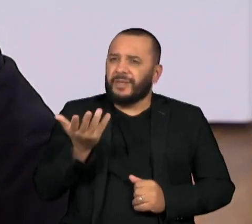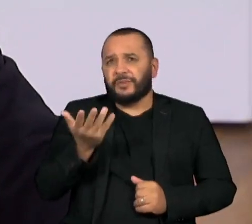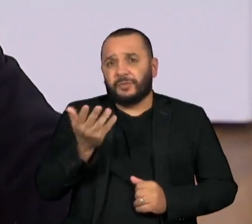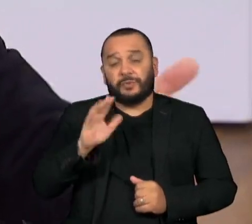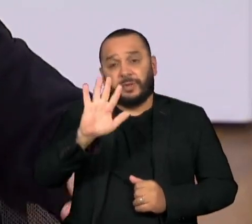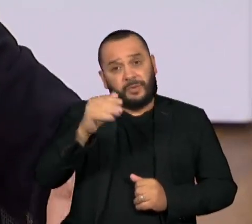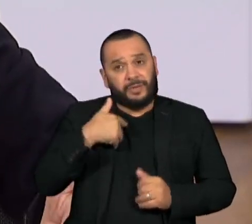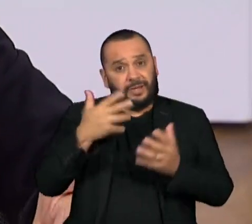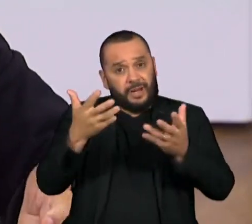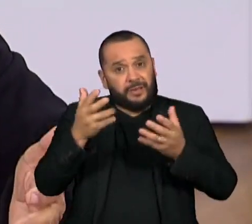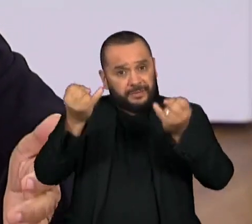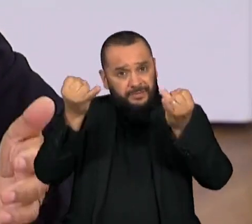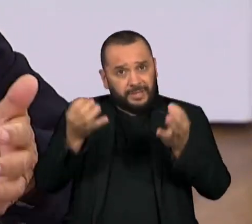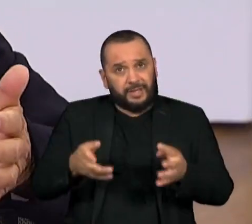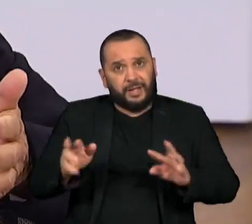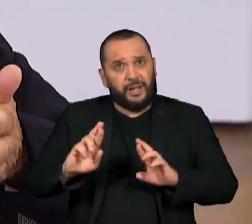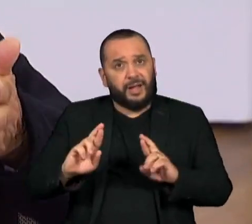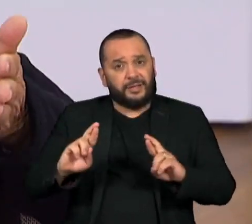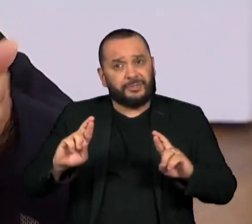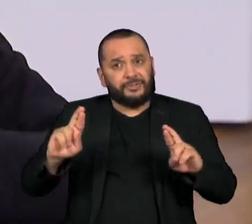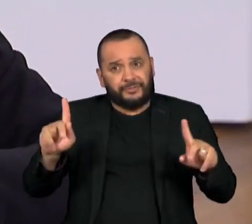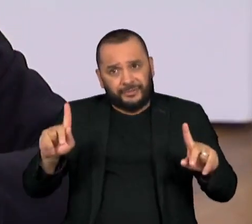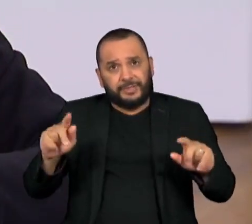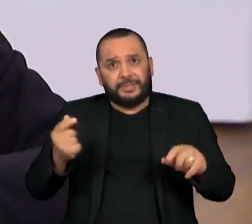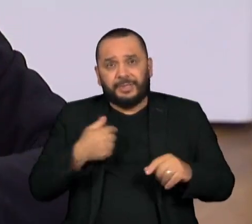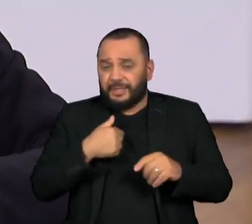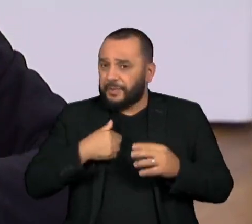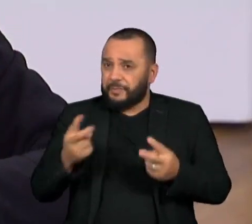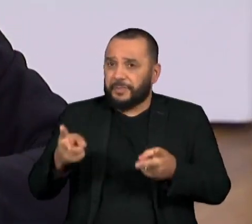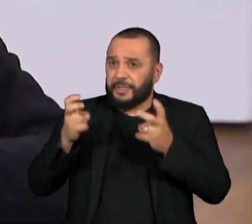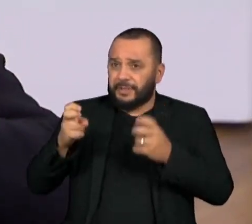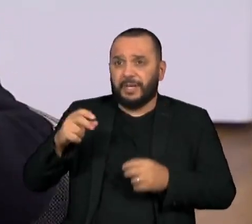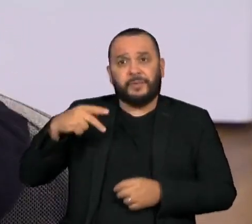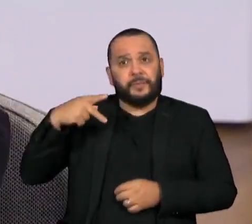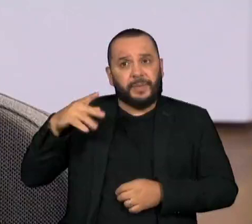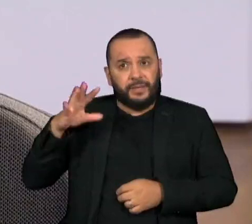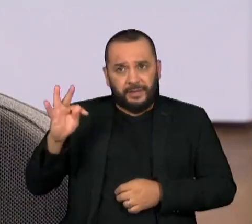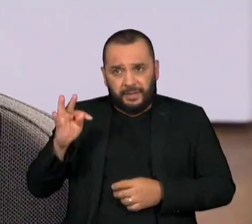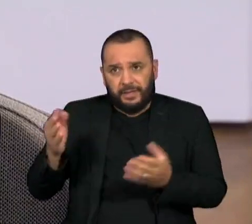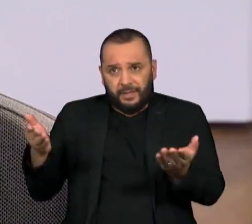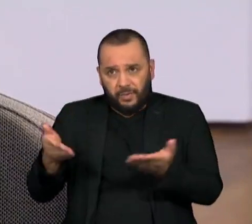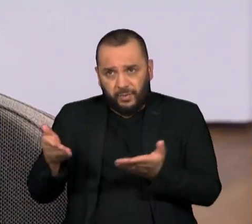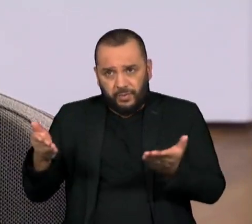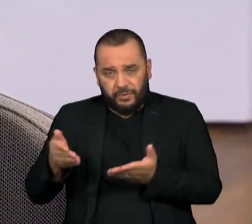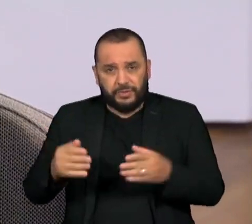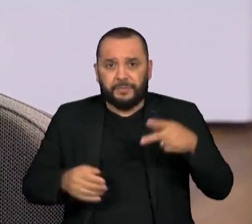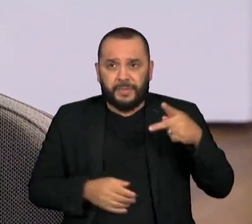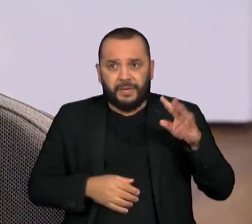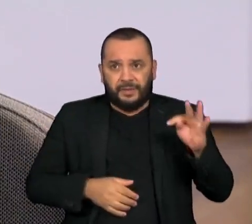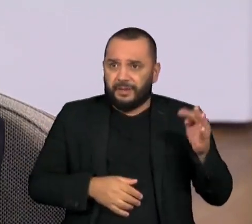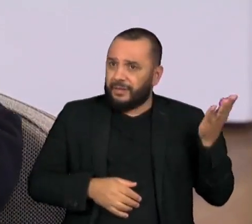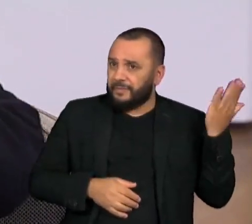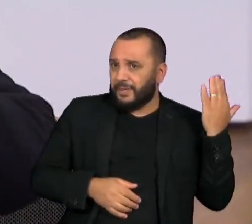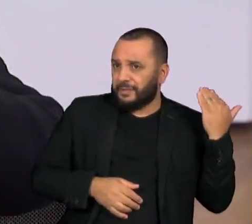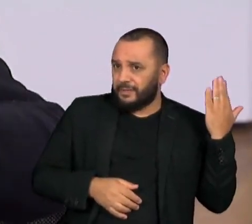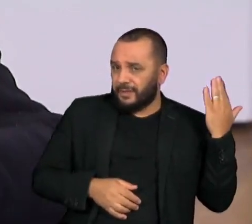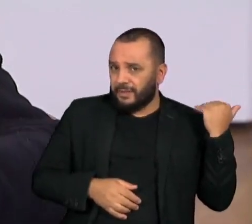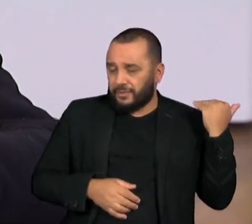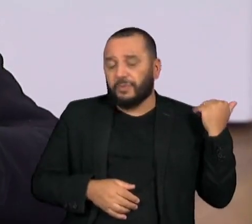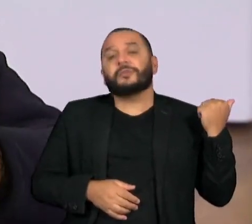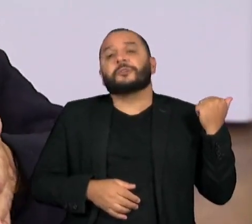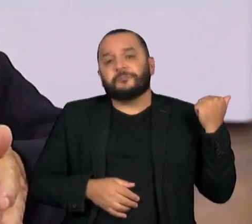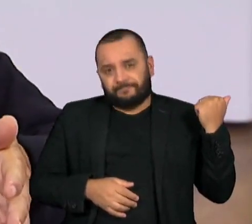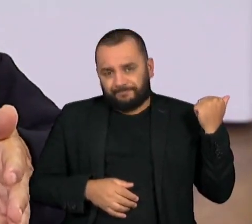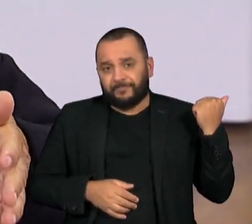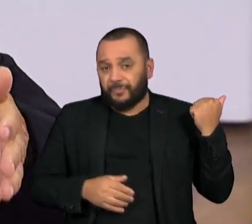Eu só quero dizer a diferença em que eu olho o PT hoje e a diferença que eu olho o PT no passado, ou o